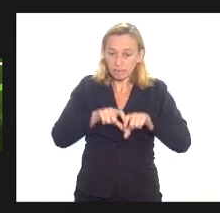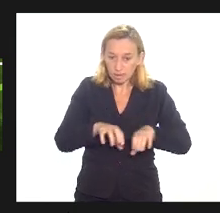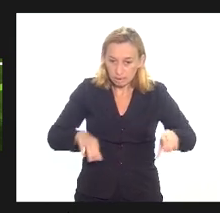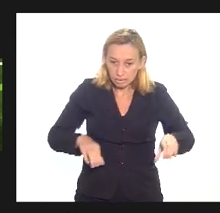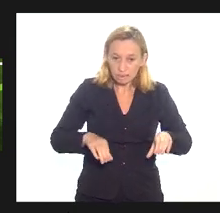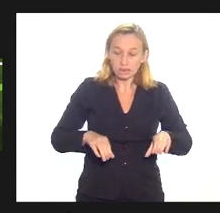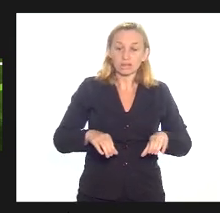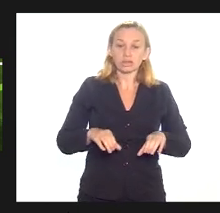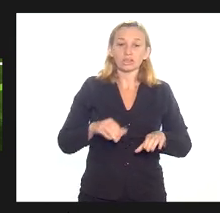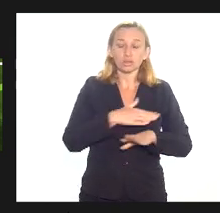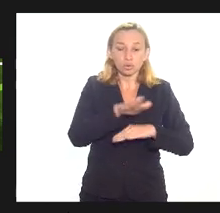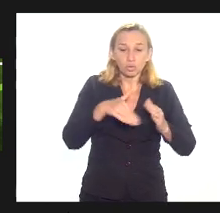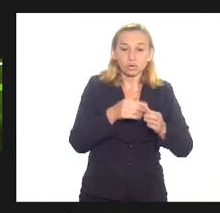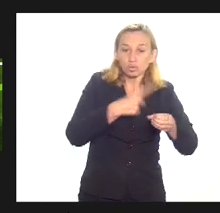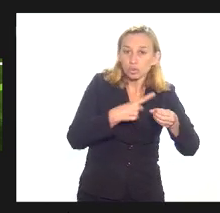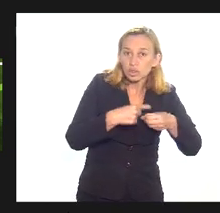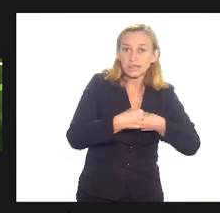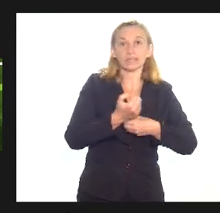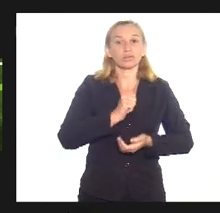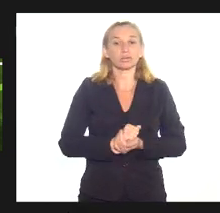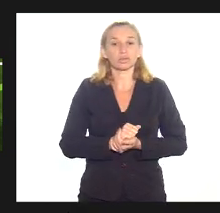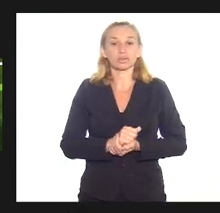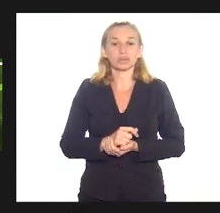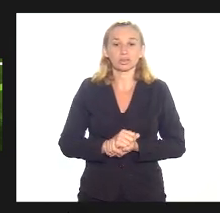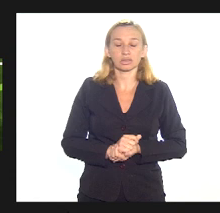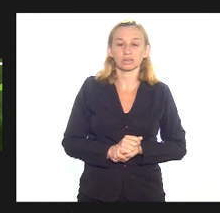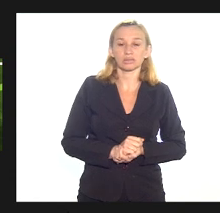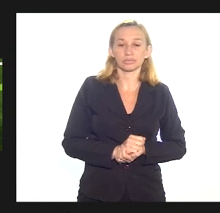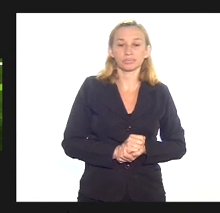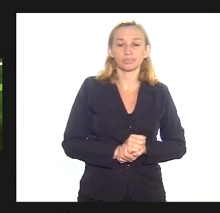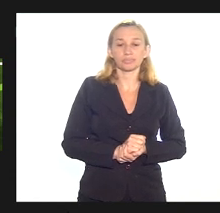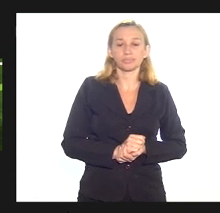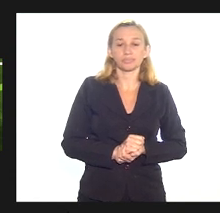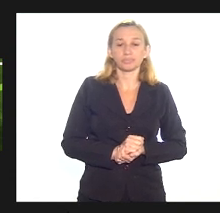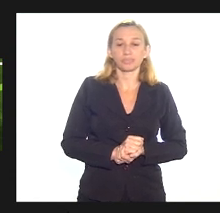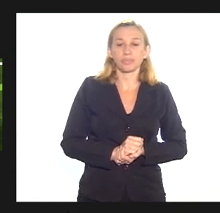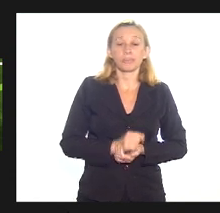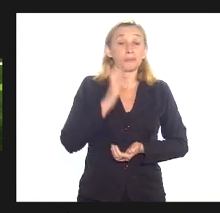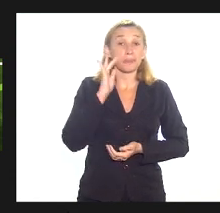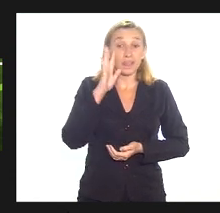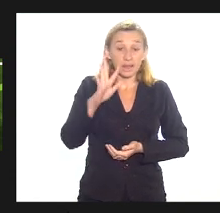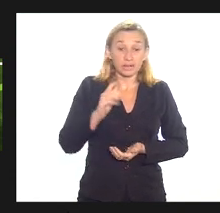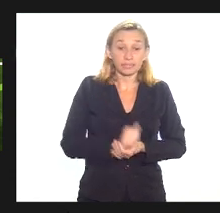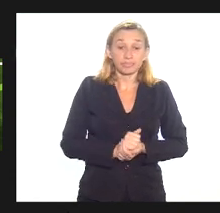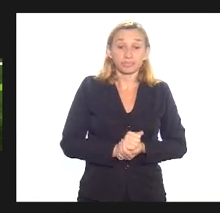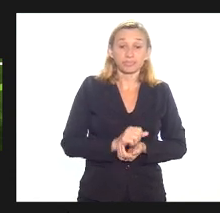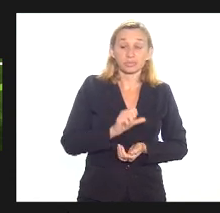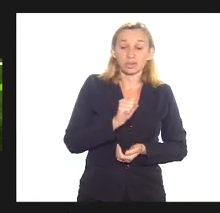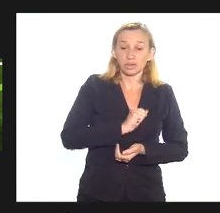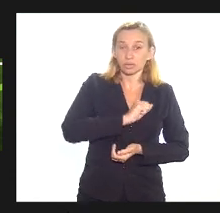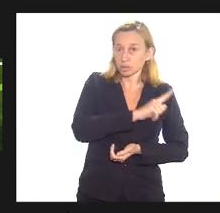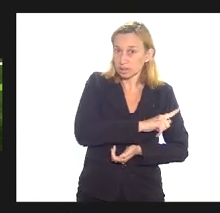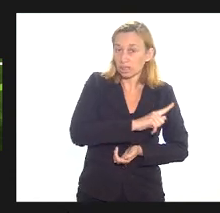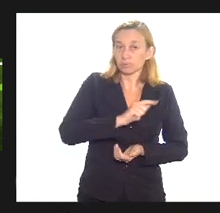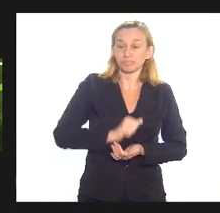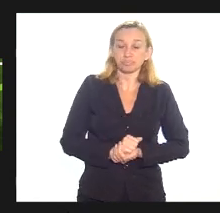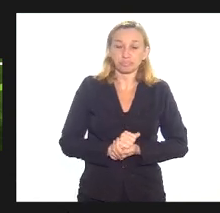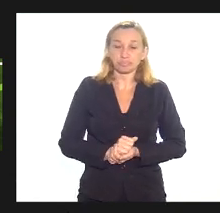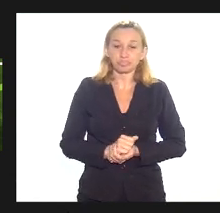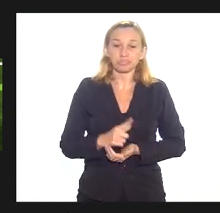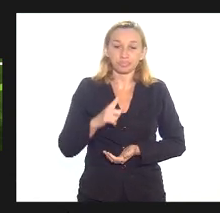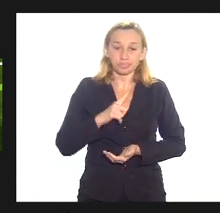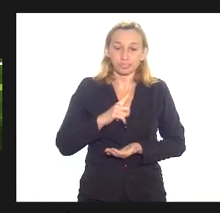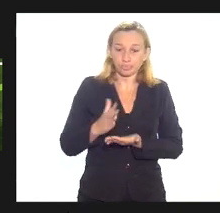todos os municípios vão ter autórgamas consideráveis imagina por exemplo São Gonçalo que tem o